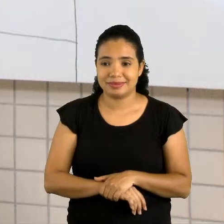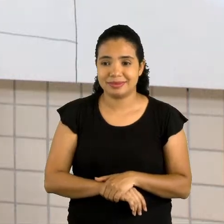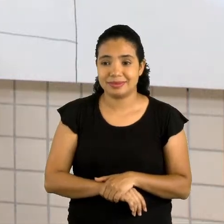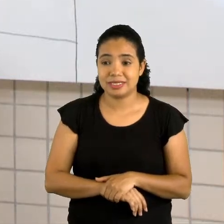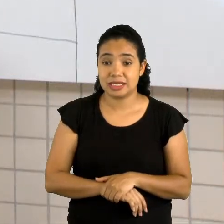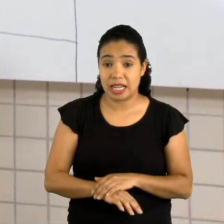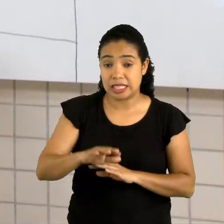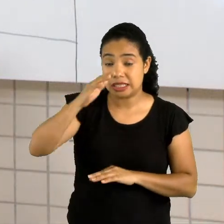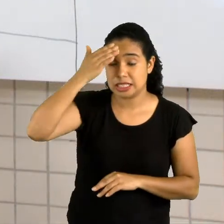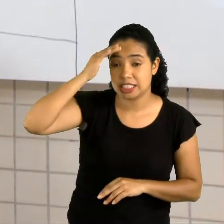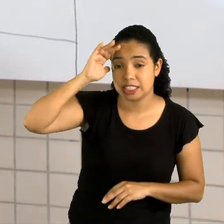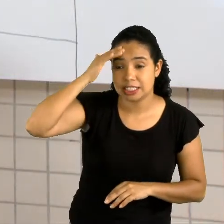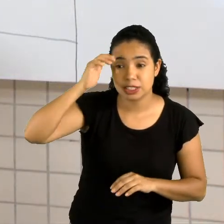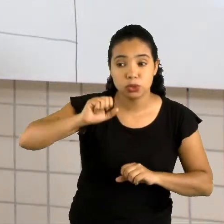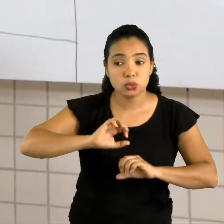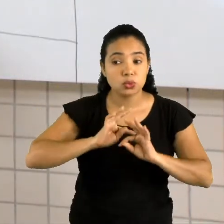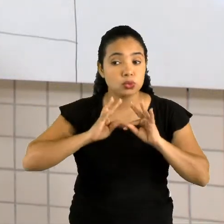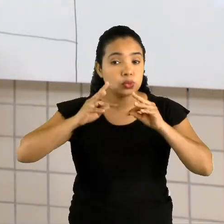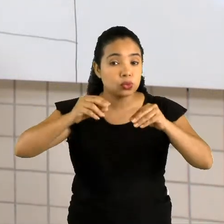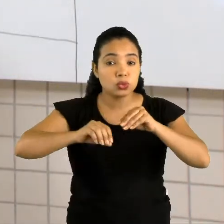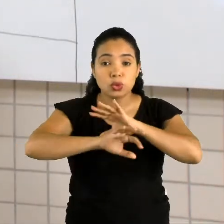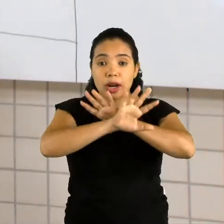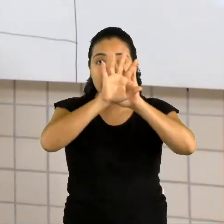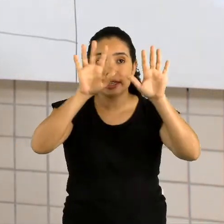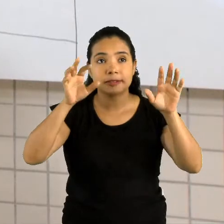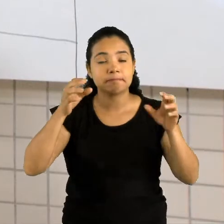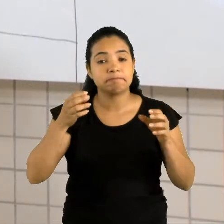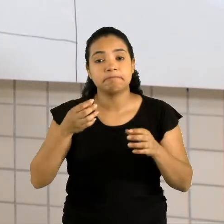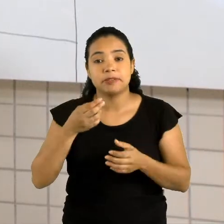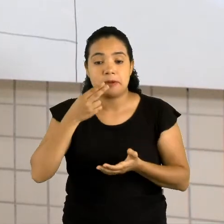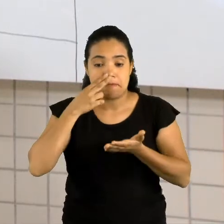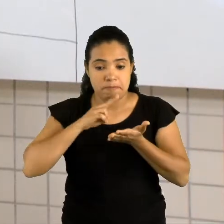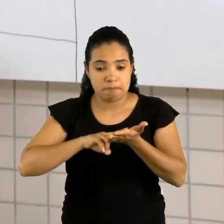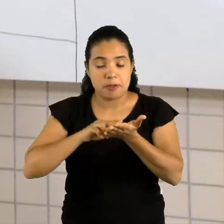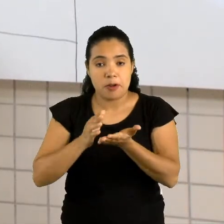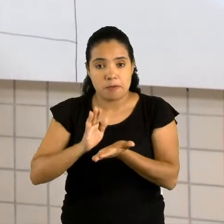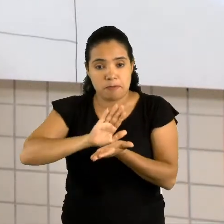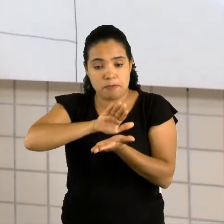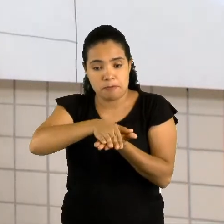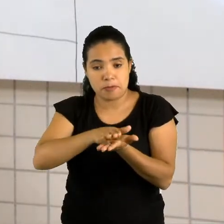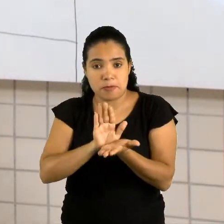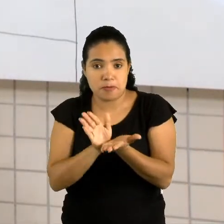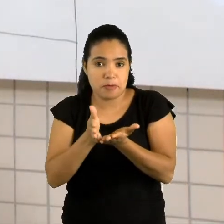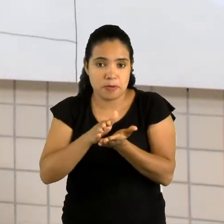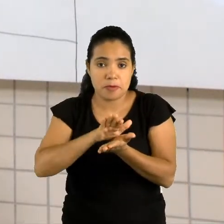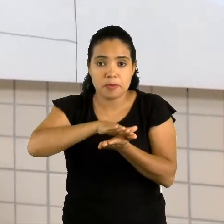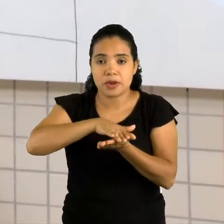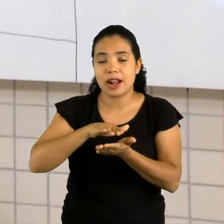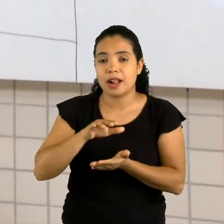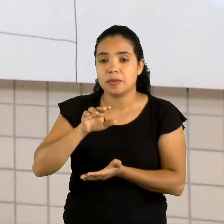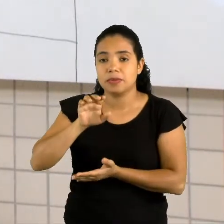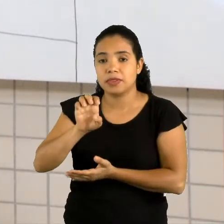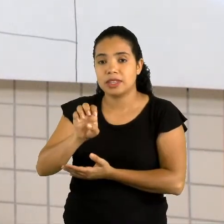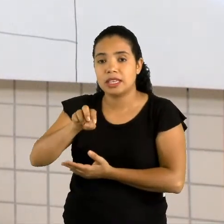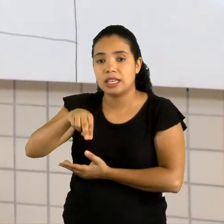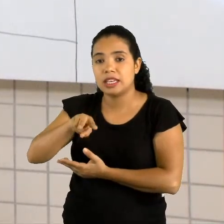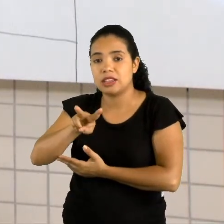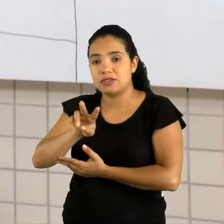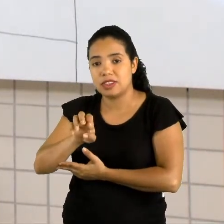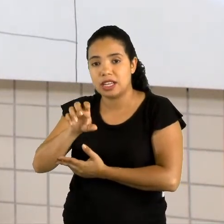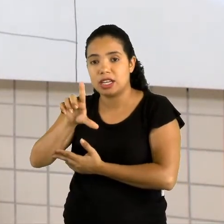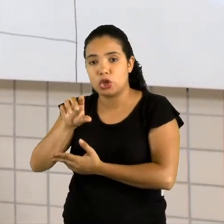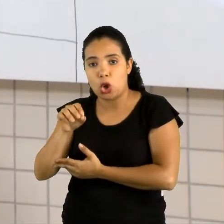Entenderam tudo aí? Nós falamos sobre envelope, falamos sobre o CEP